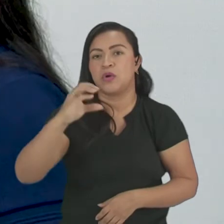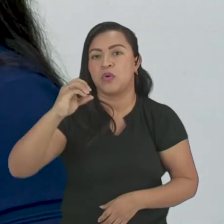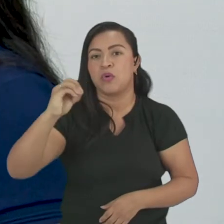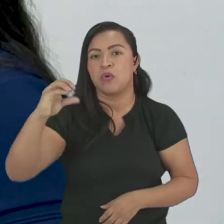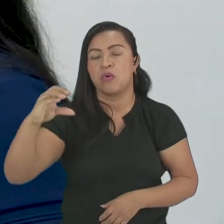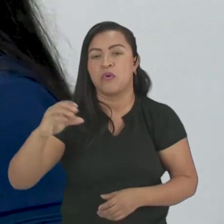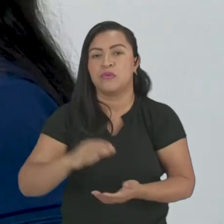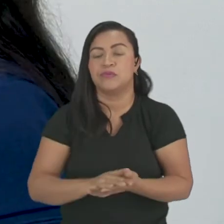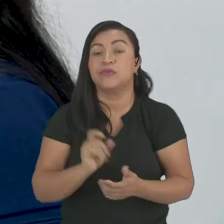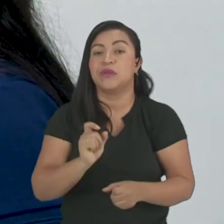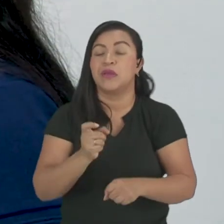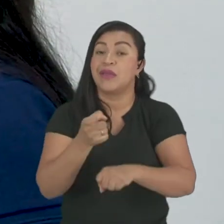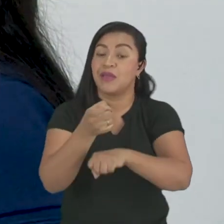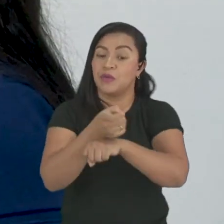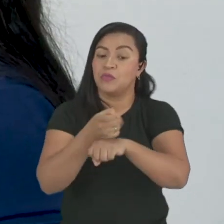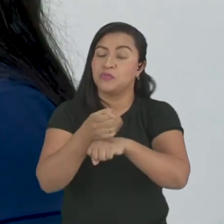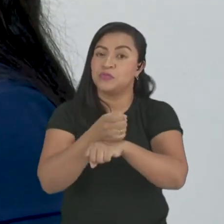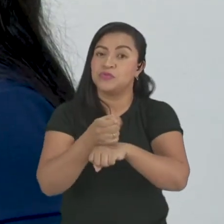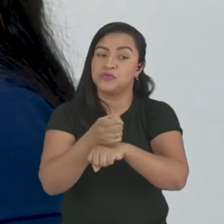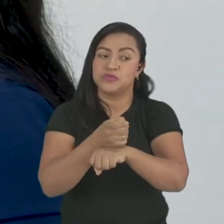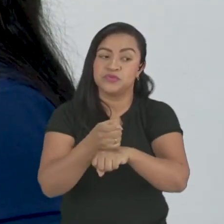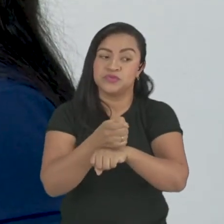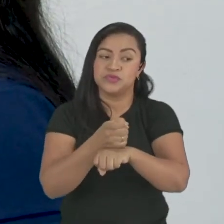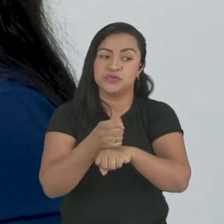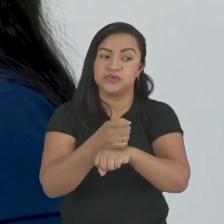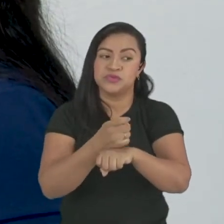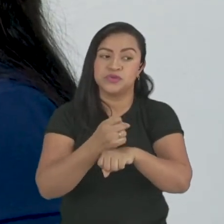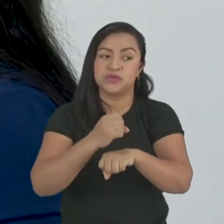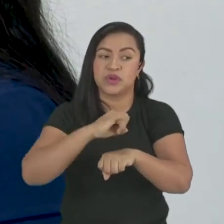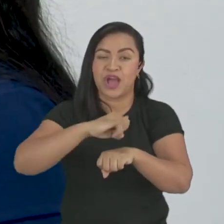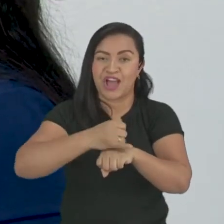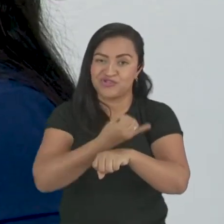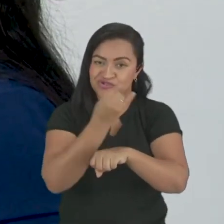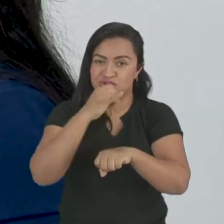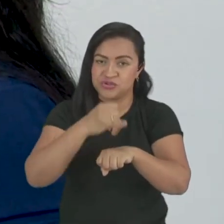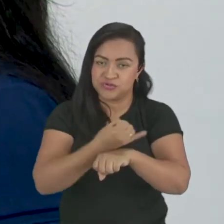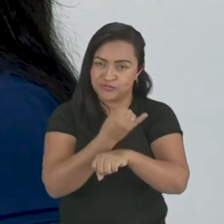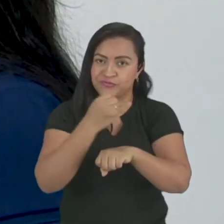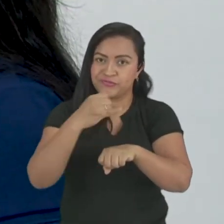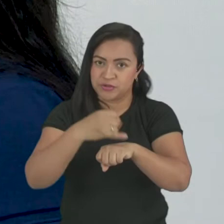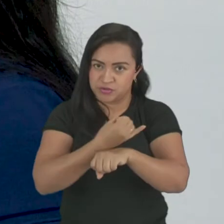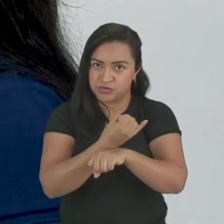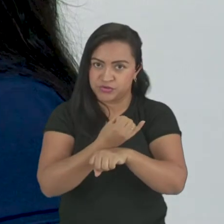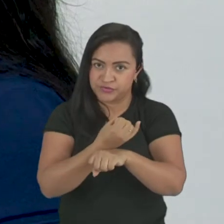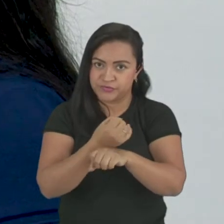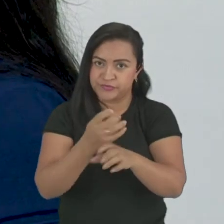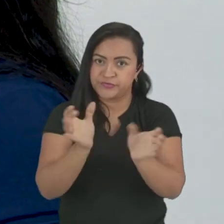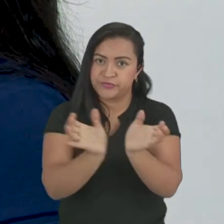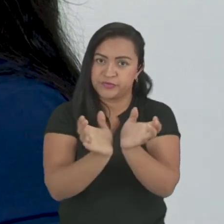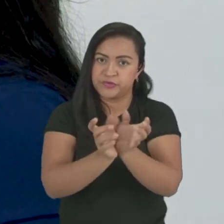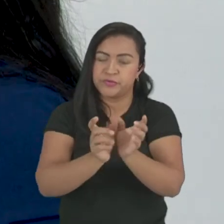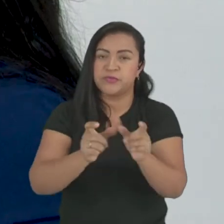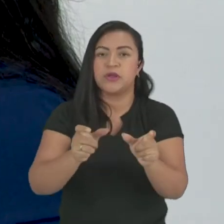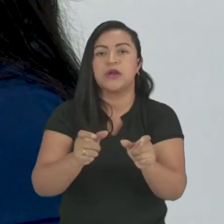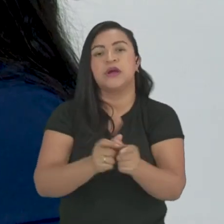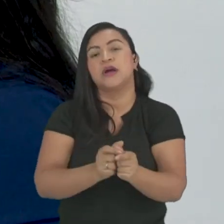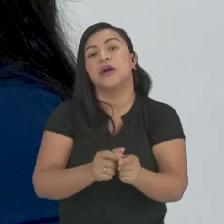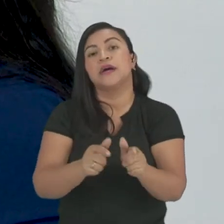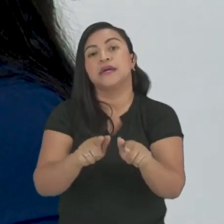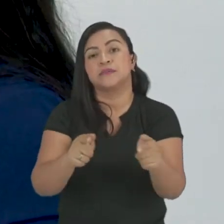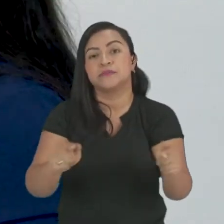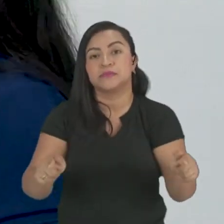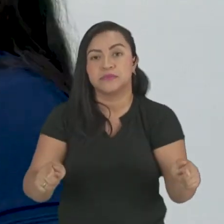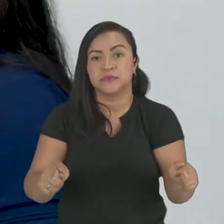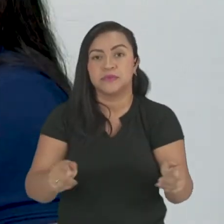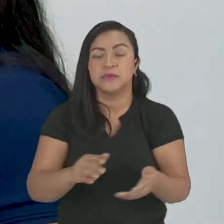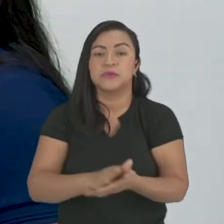qualidade, tá? É uma classe, aí mostra a classe climatical. E tem dois significados, por isso que tem